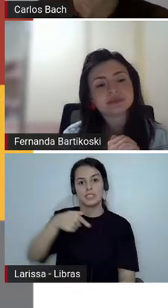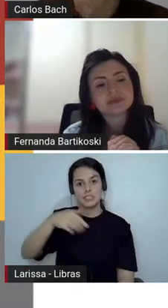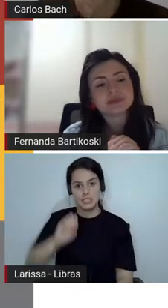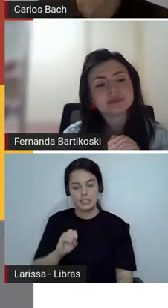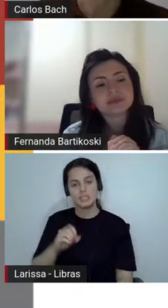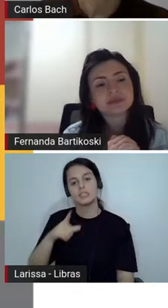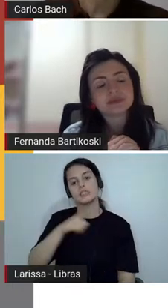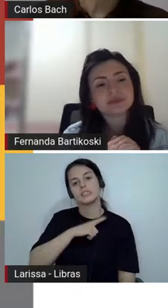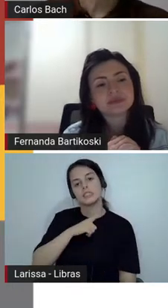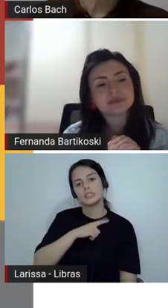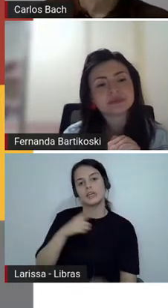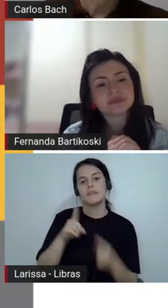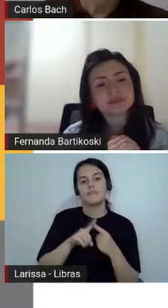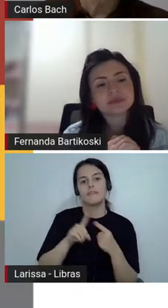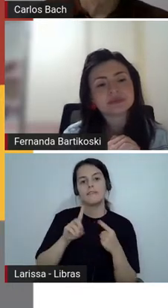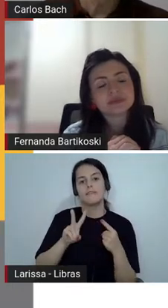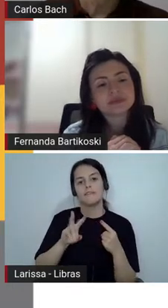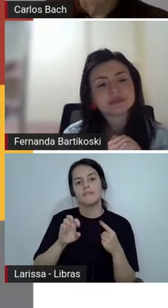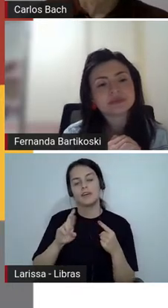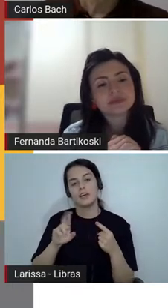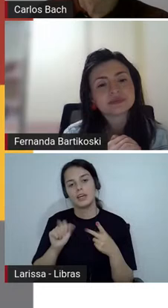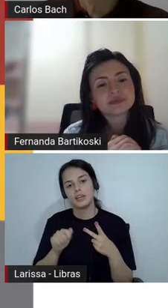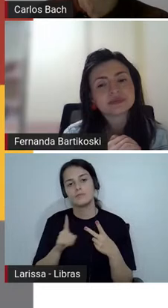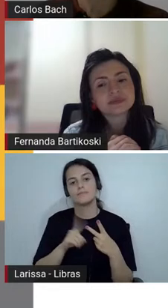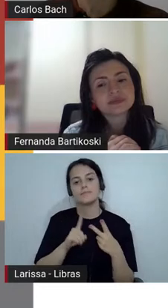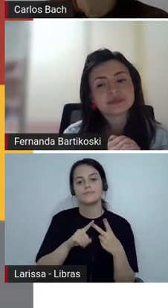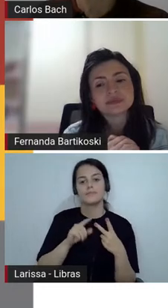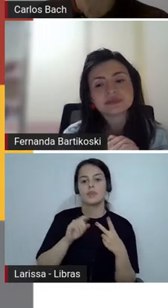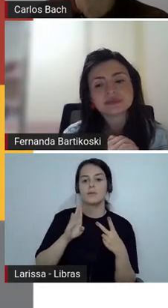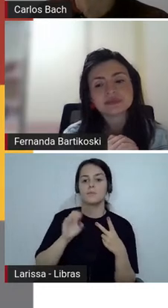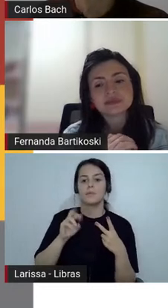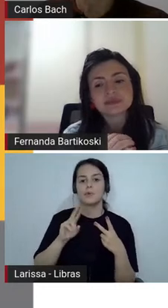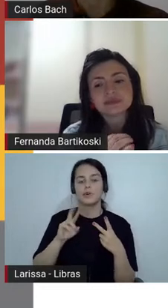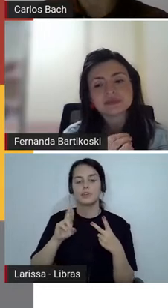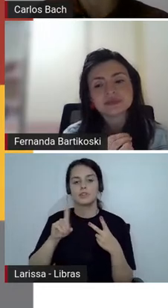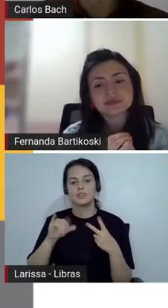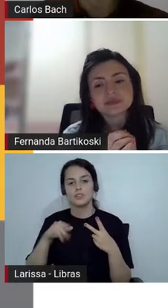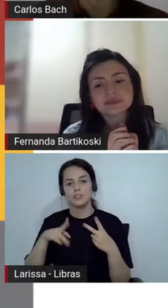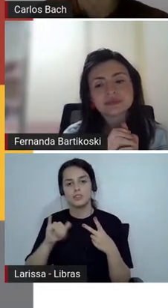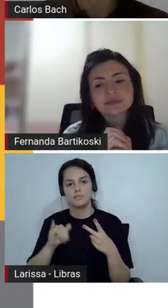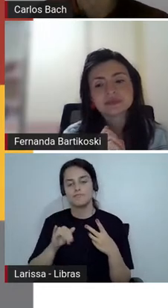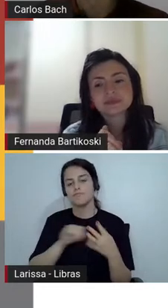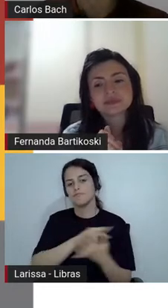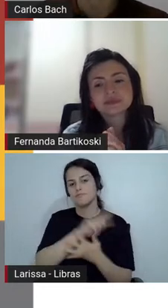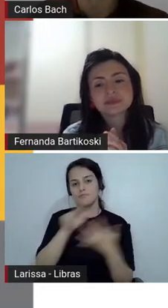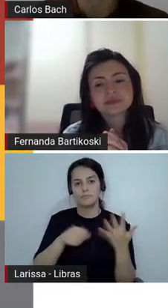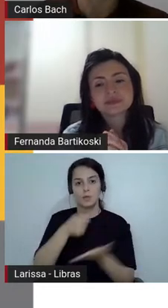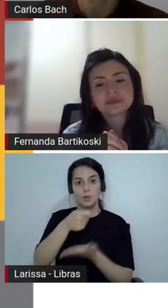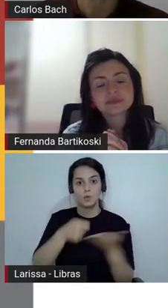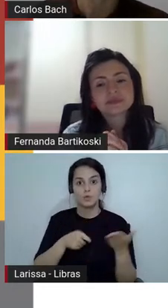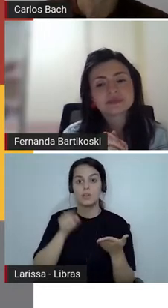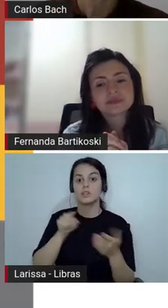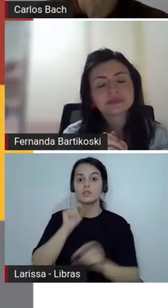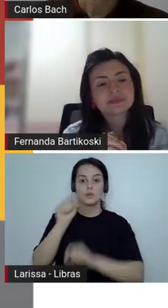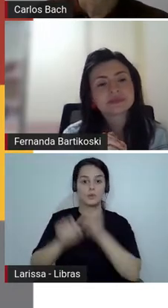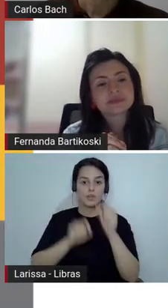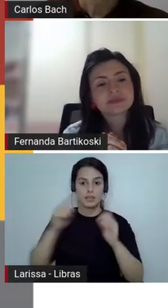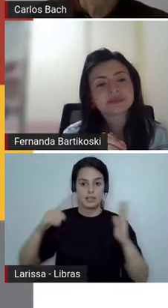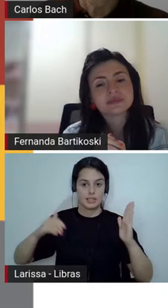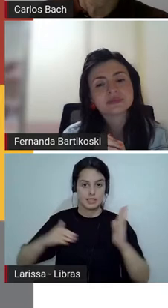a professora Vera Guiar, trabalham muito com a estética da recepção, que muitos de vocês aqui já devem ter escutado falar,